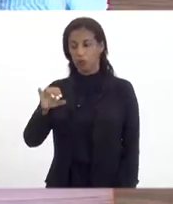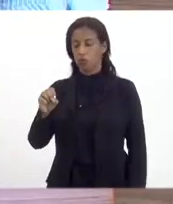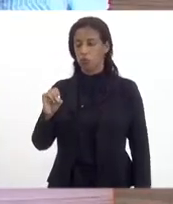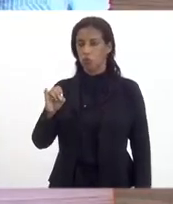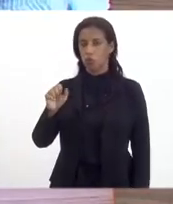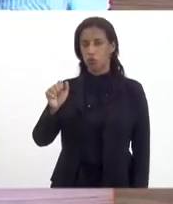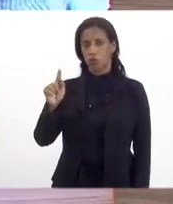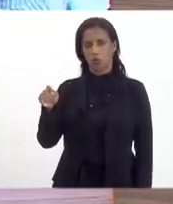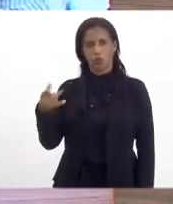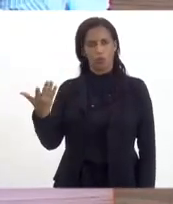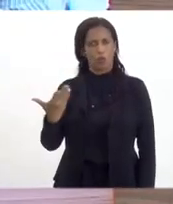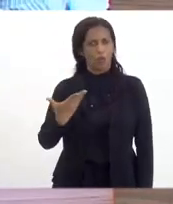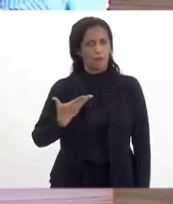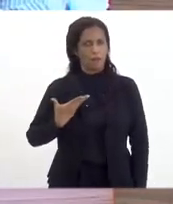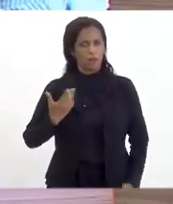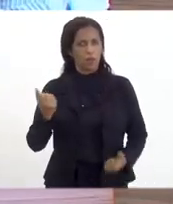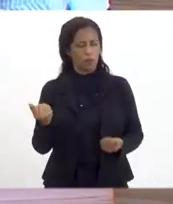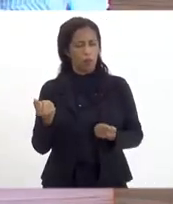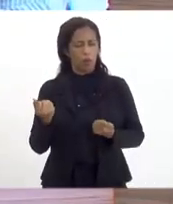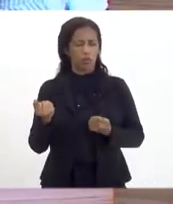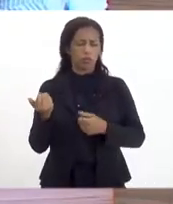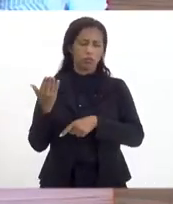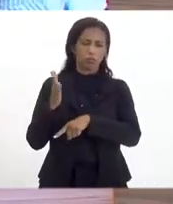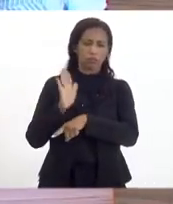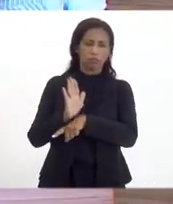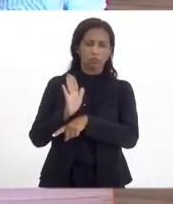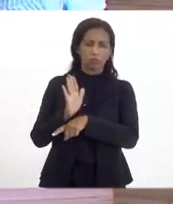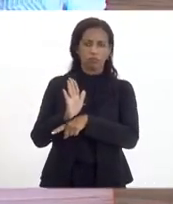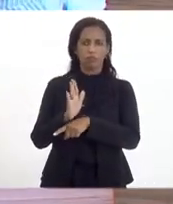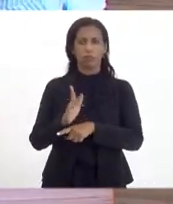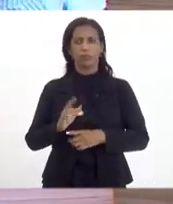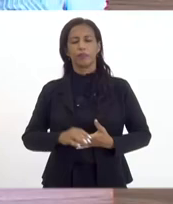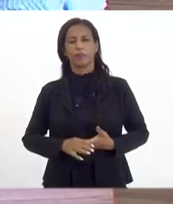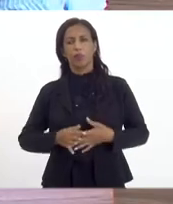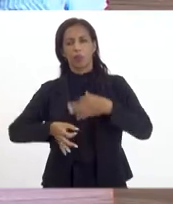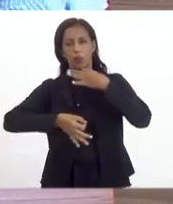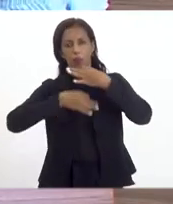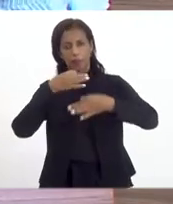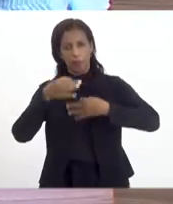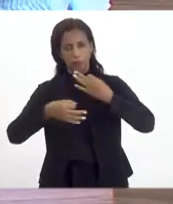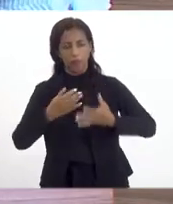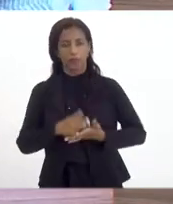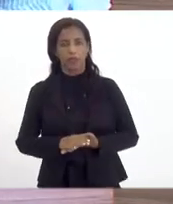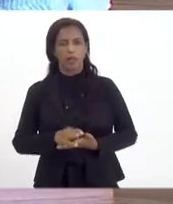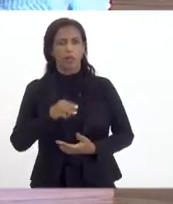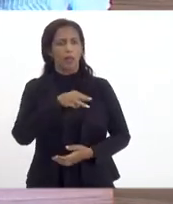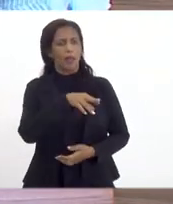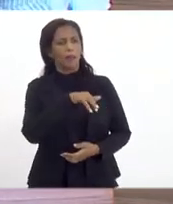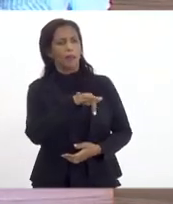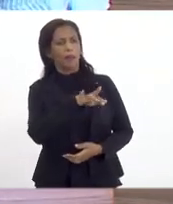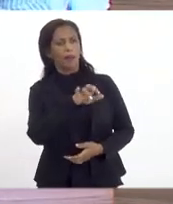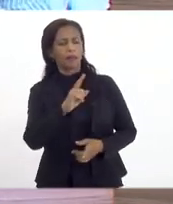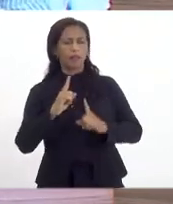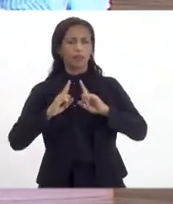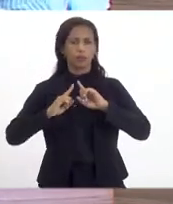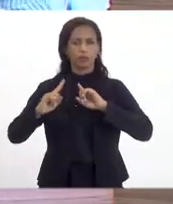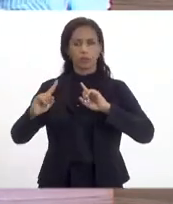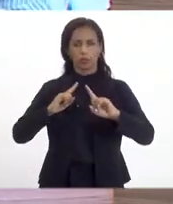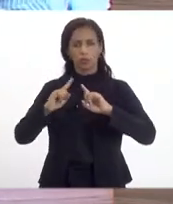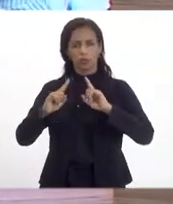o amigo pode dar muitas contribuições, essa questão da matriz de sumo e produto, essa discussão que você tem